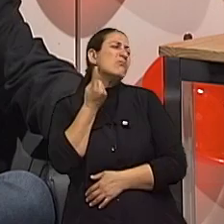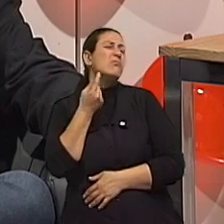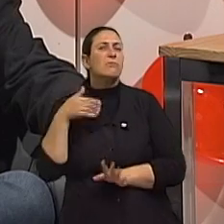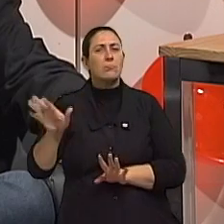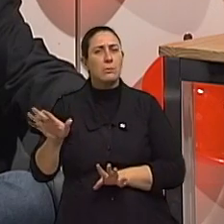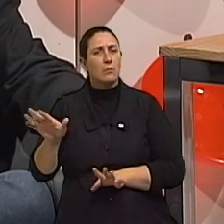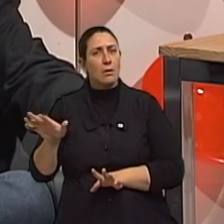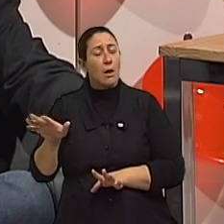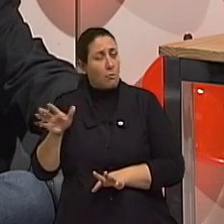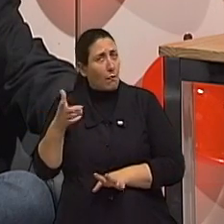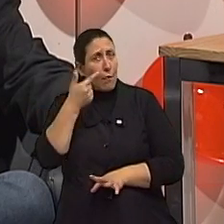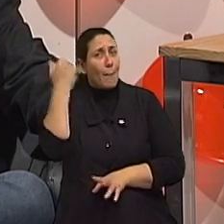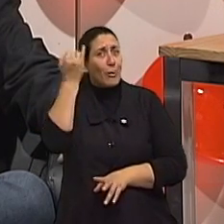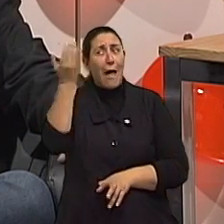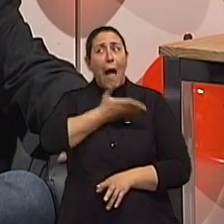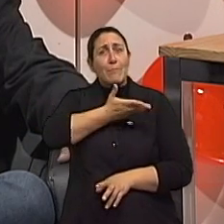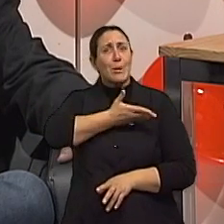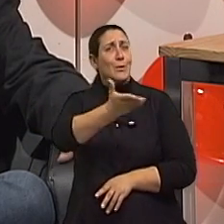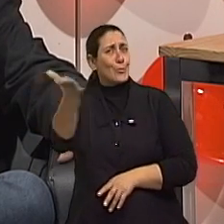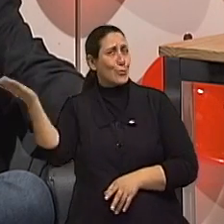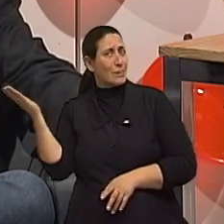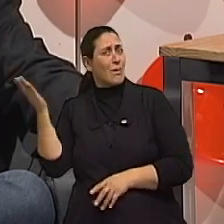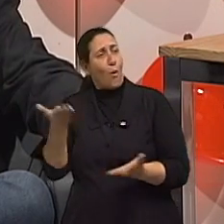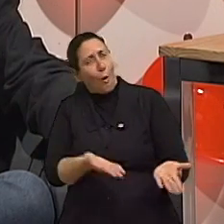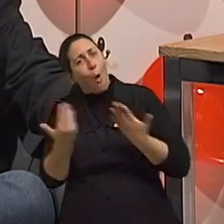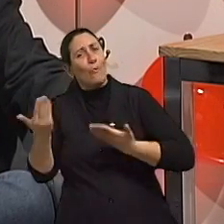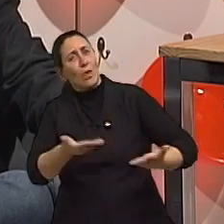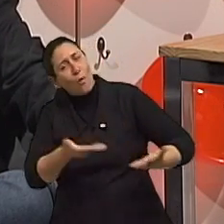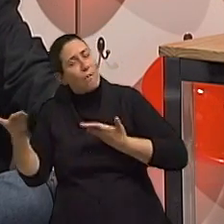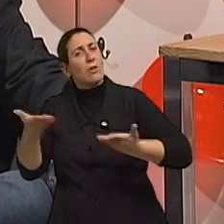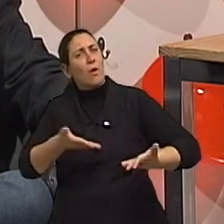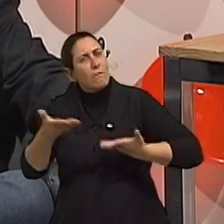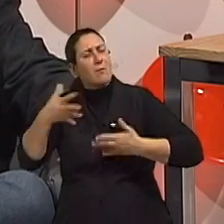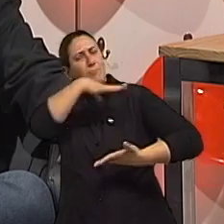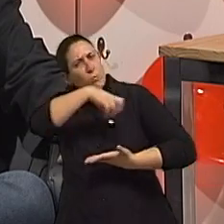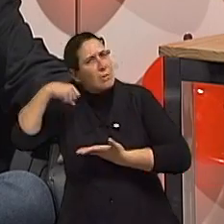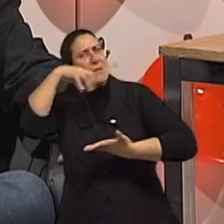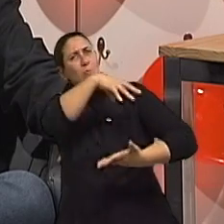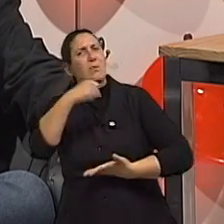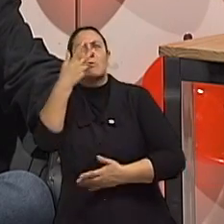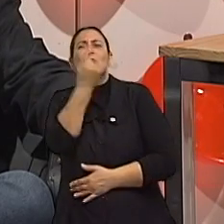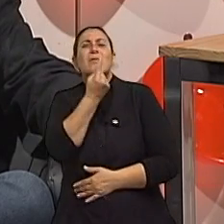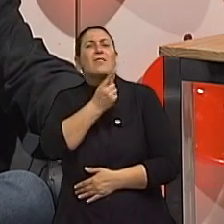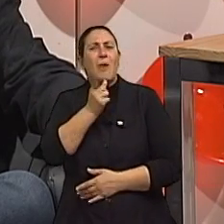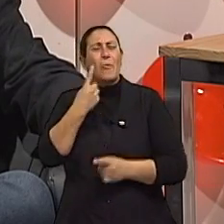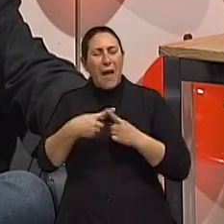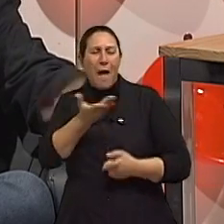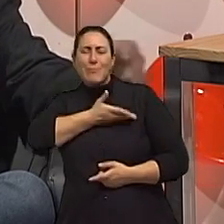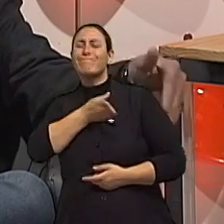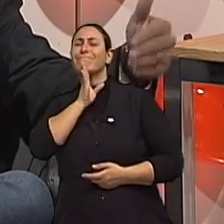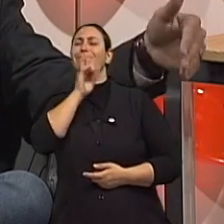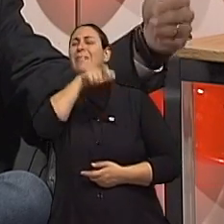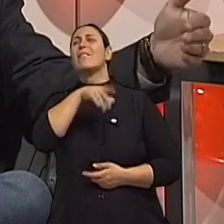E muitas vezes a importância dos próprios amigos é convidarem mais, ir em mais, ir em buscar, ir em si. Ele é teu amigo, tu conhece. Já